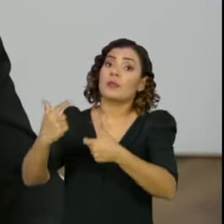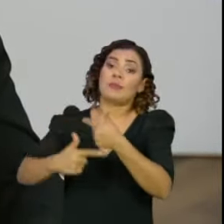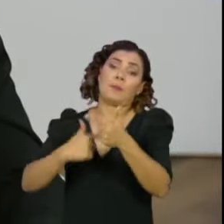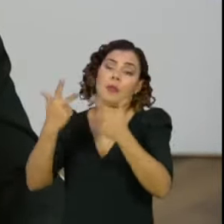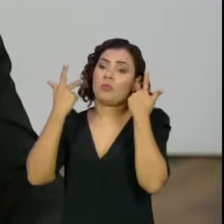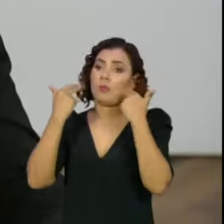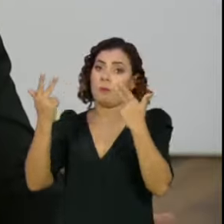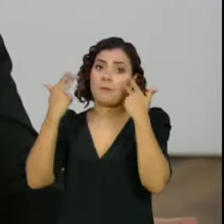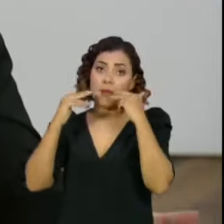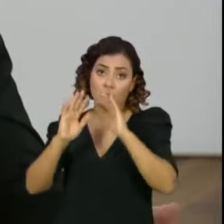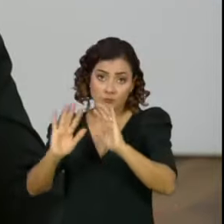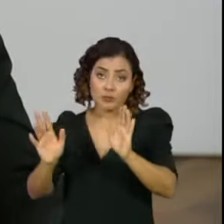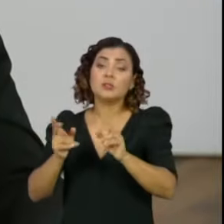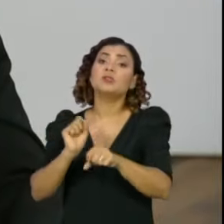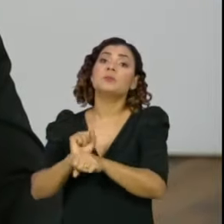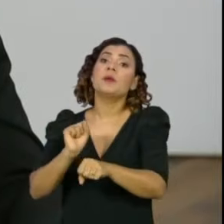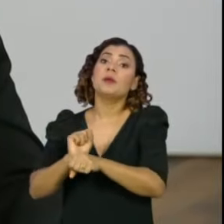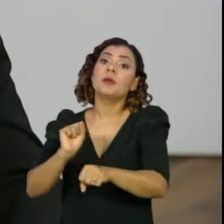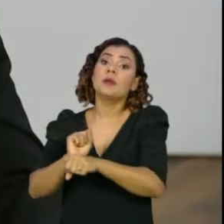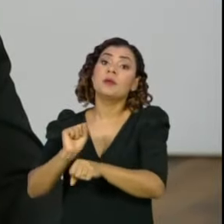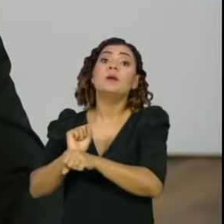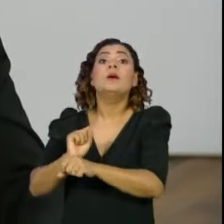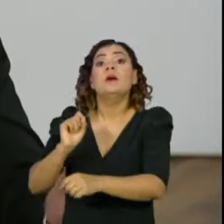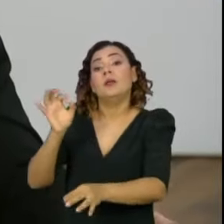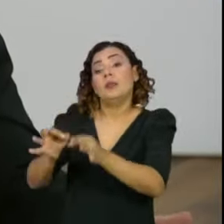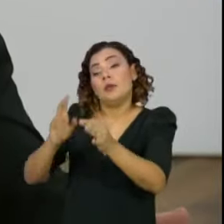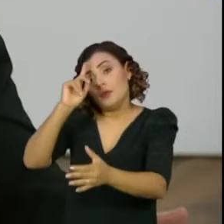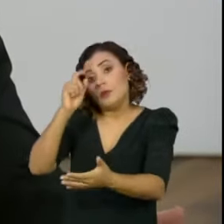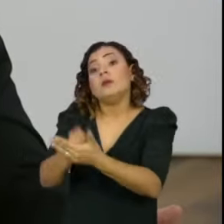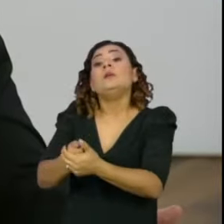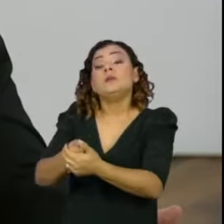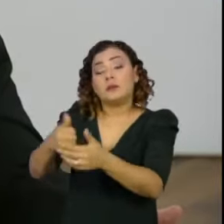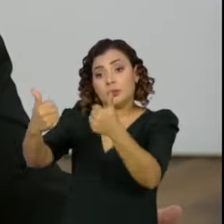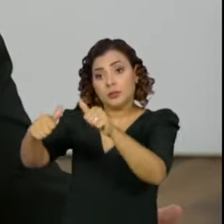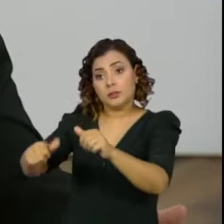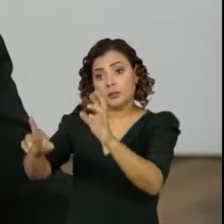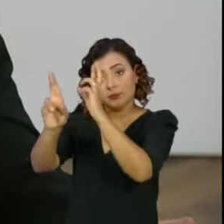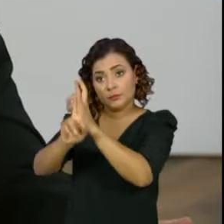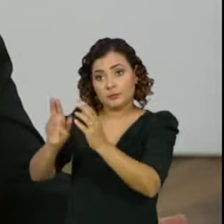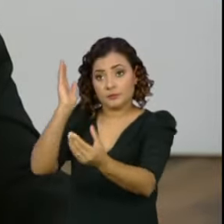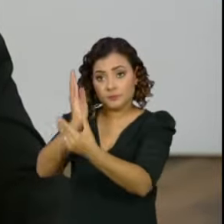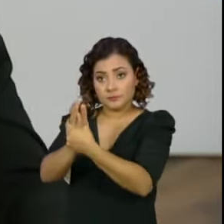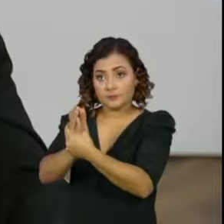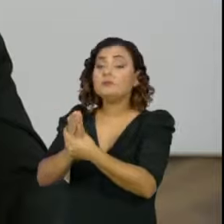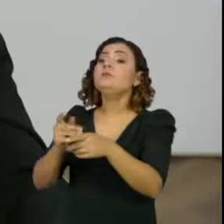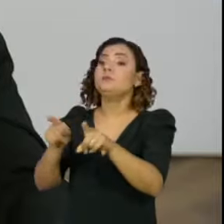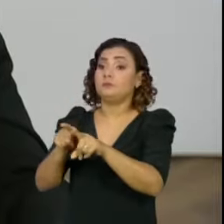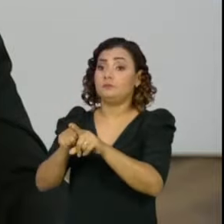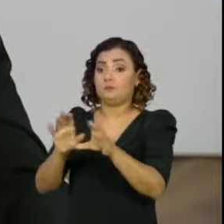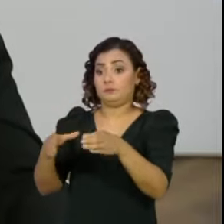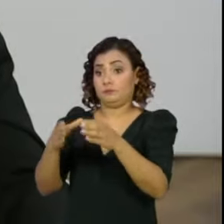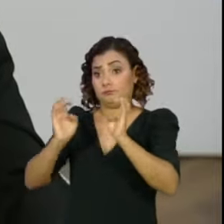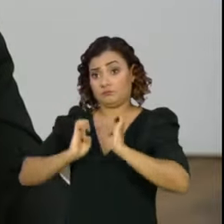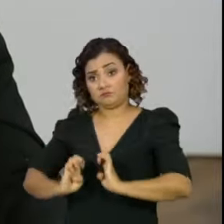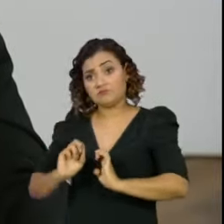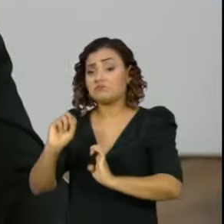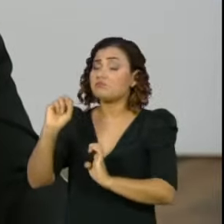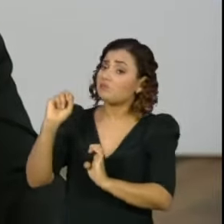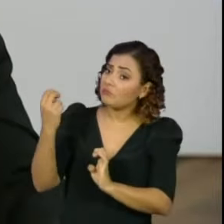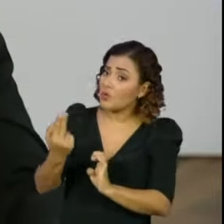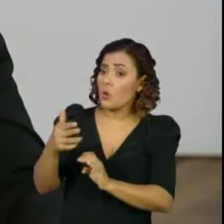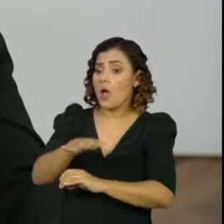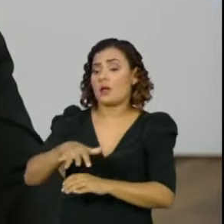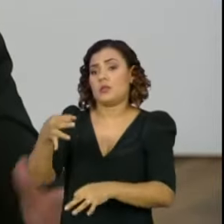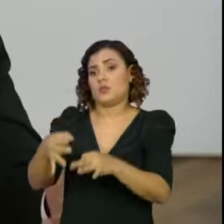atividades no Senado e aguardando, evidentemente, o seu julgamento, seja na instância do próprio Senado através do Conselho de Ética, seja na instância